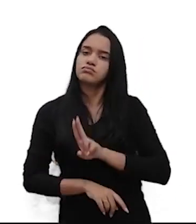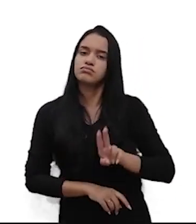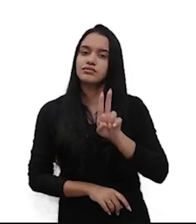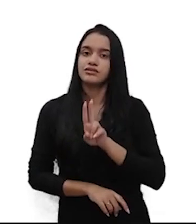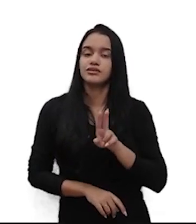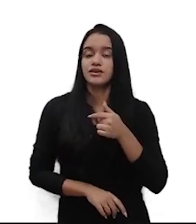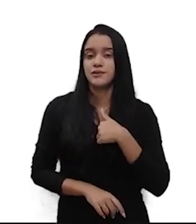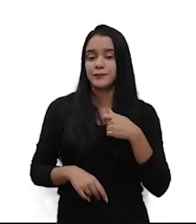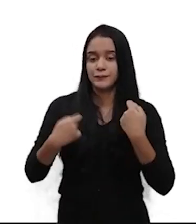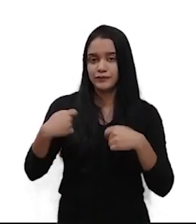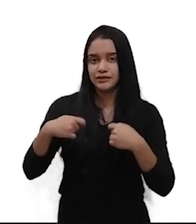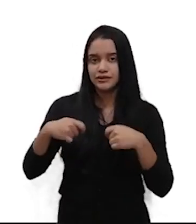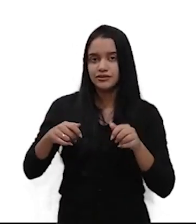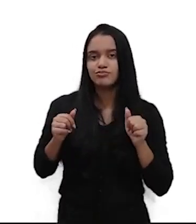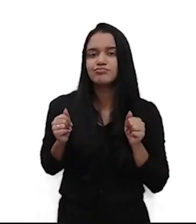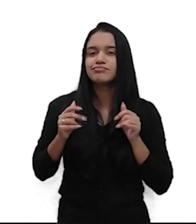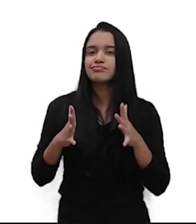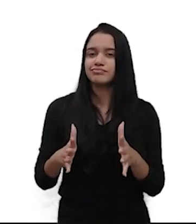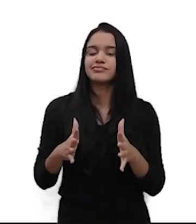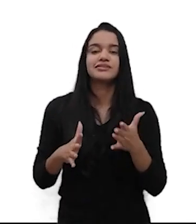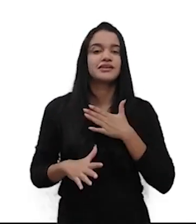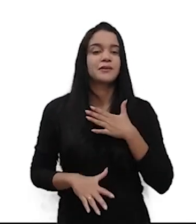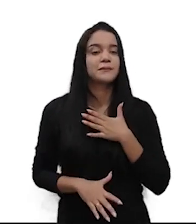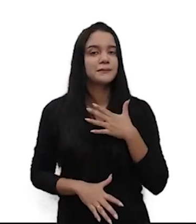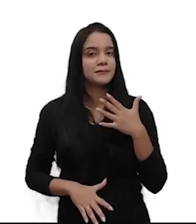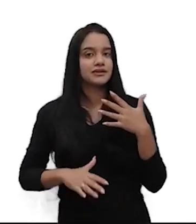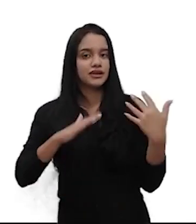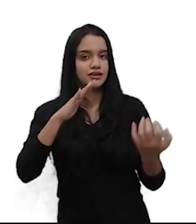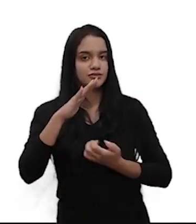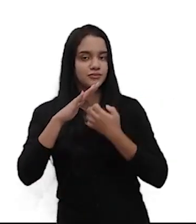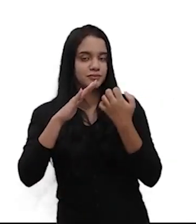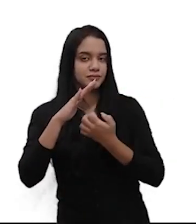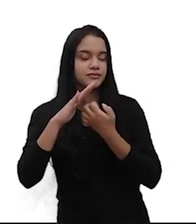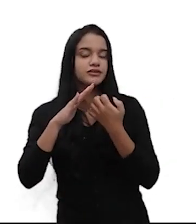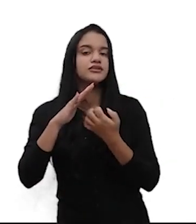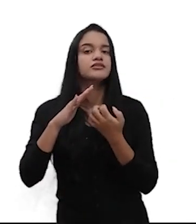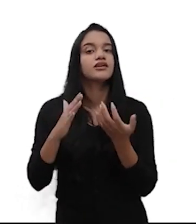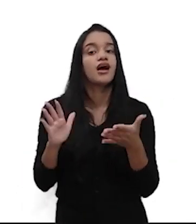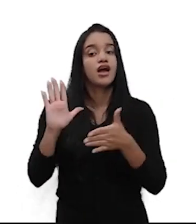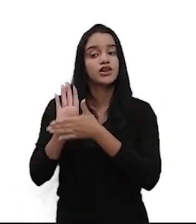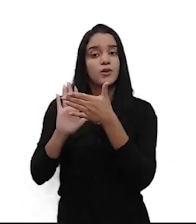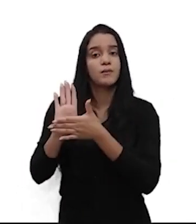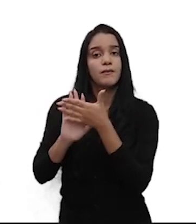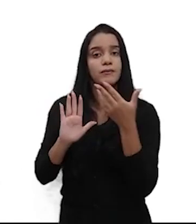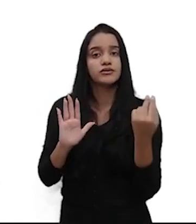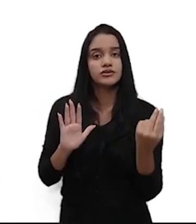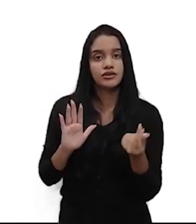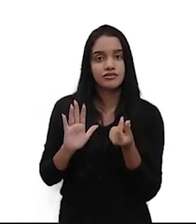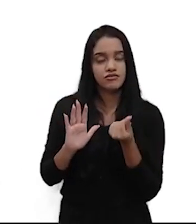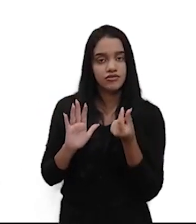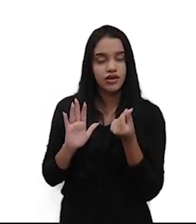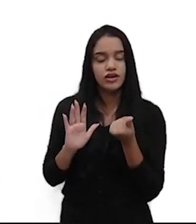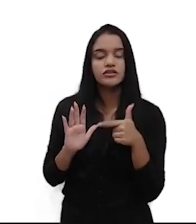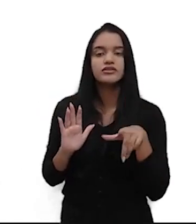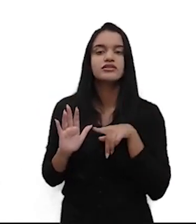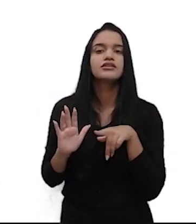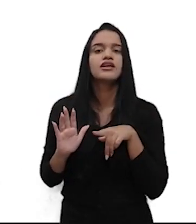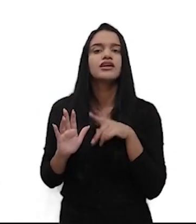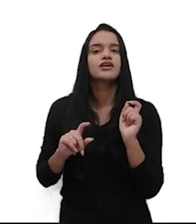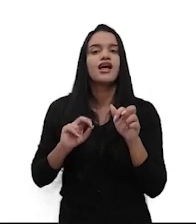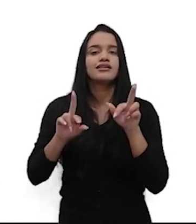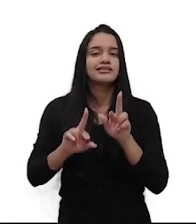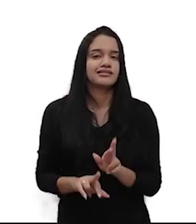preciso para a execução e aplicação da minha empresa. já na proposta de valor, valor tem um termo